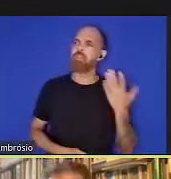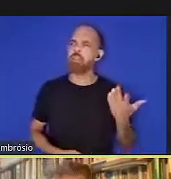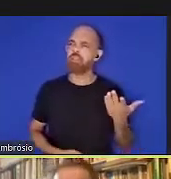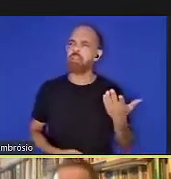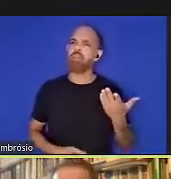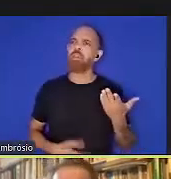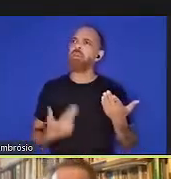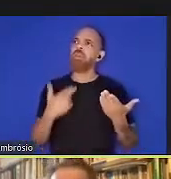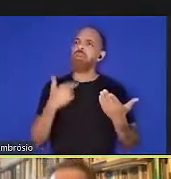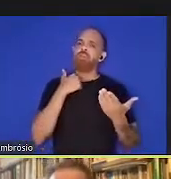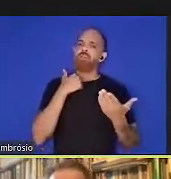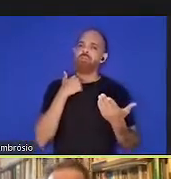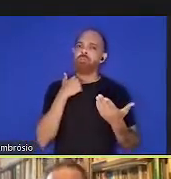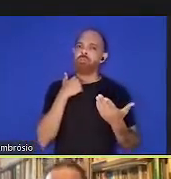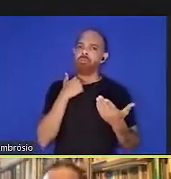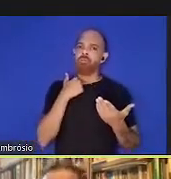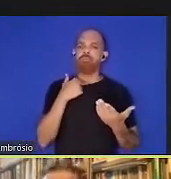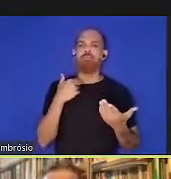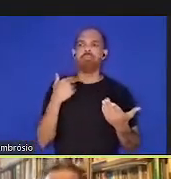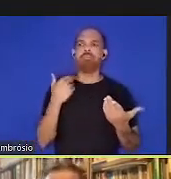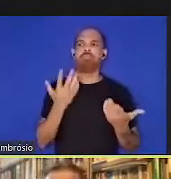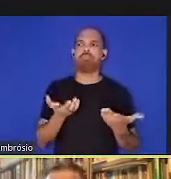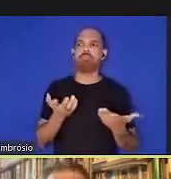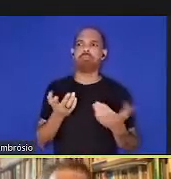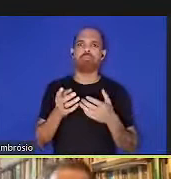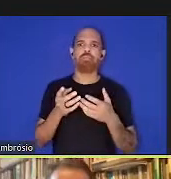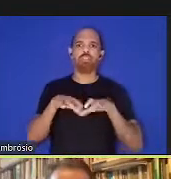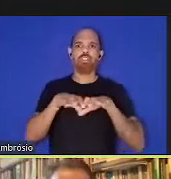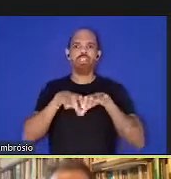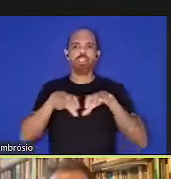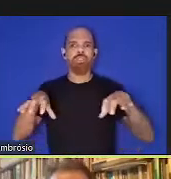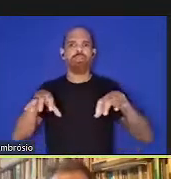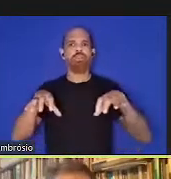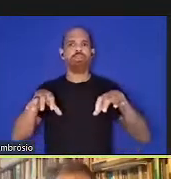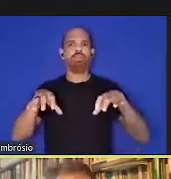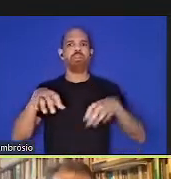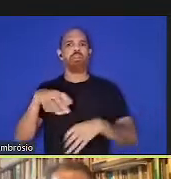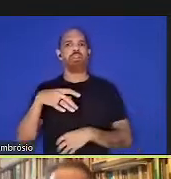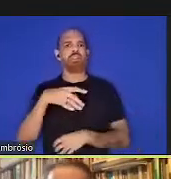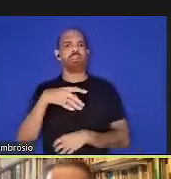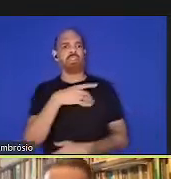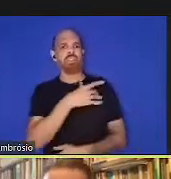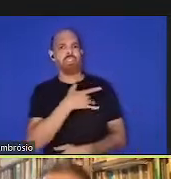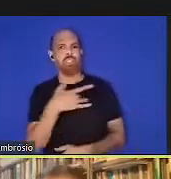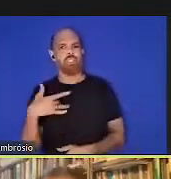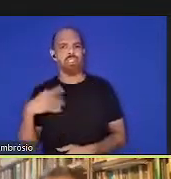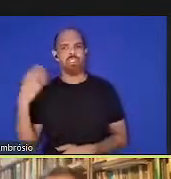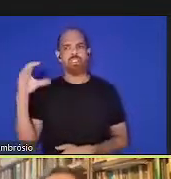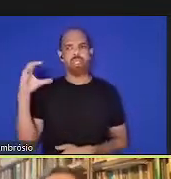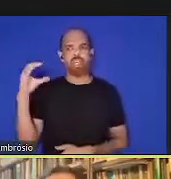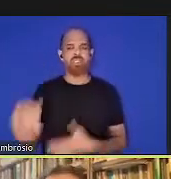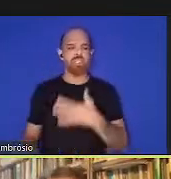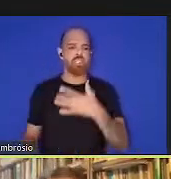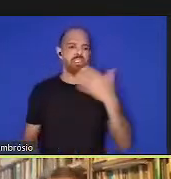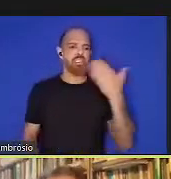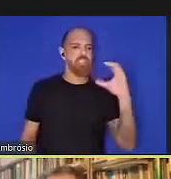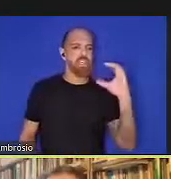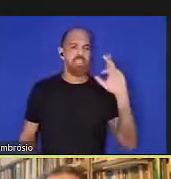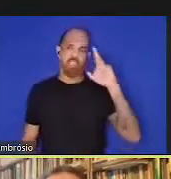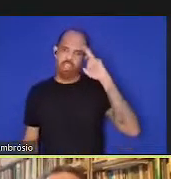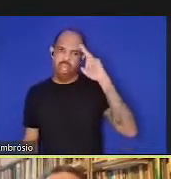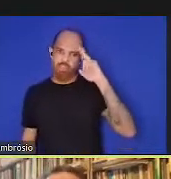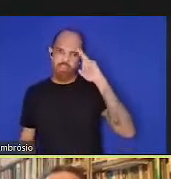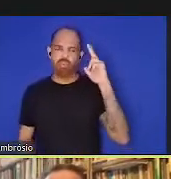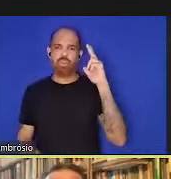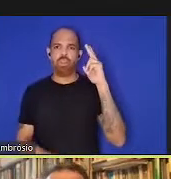não podemos dividir as ciências de saúde e as ciências naturais e físicas,